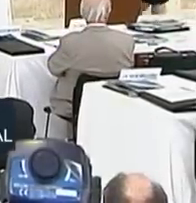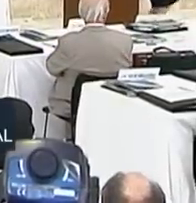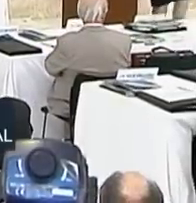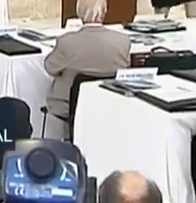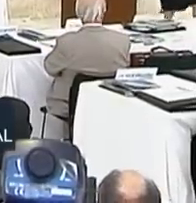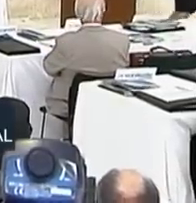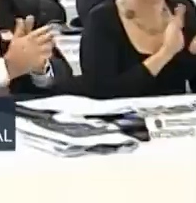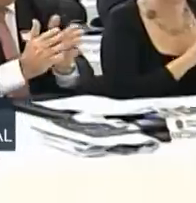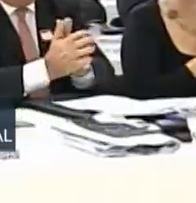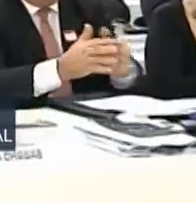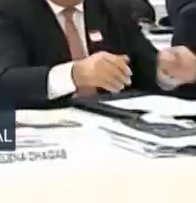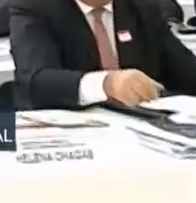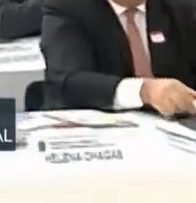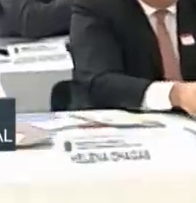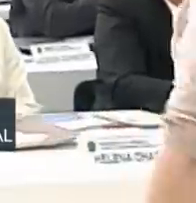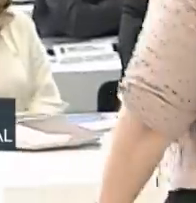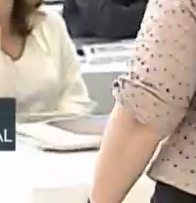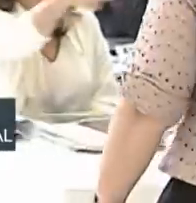Muito obrigado.